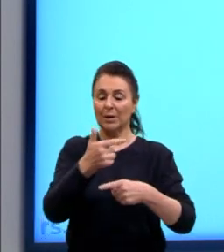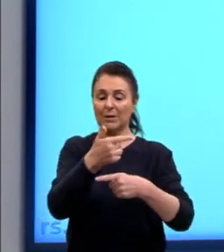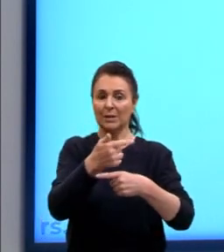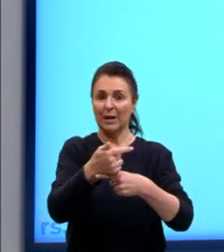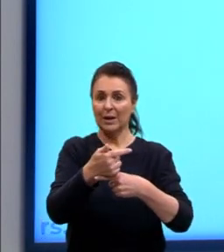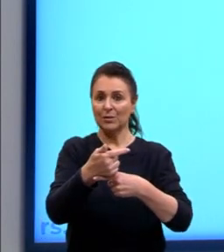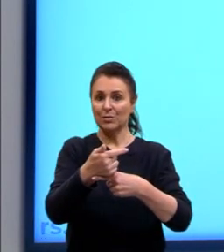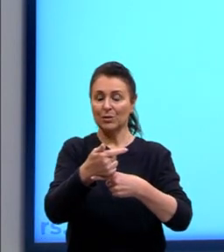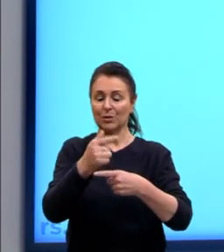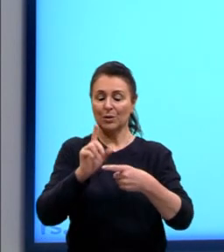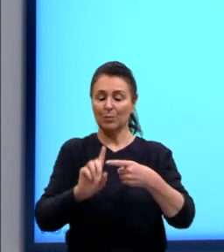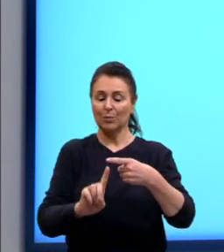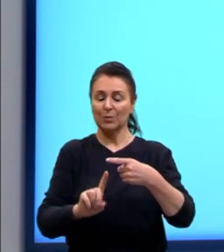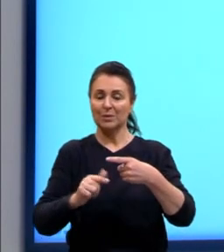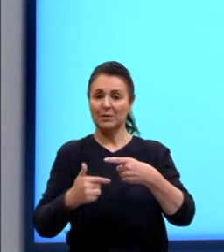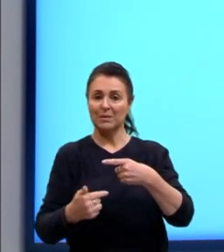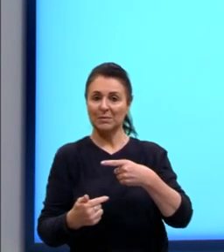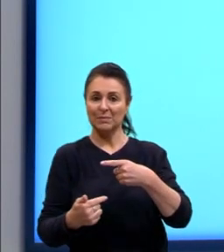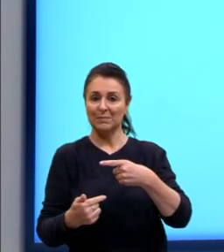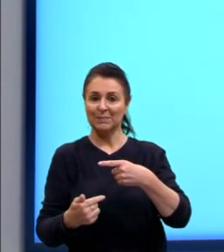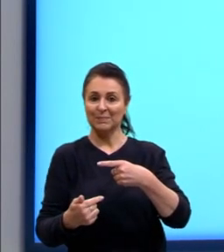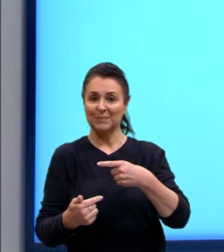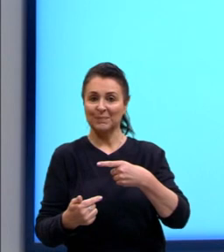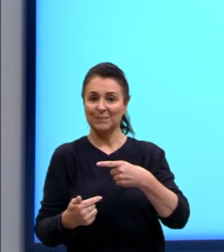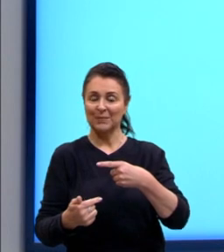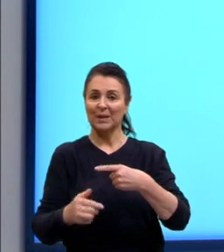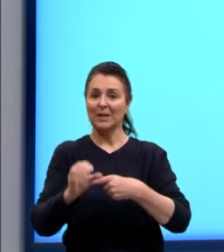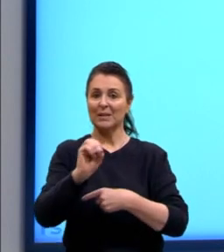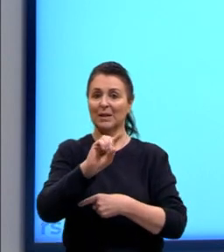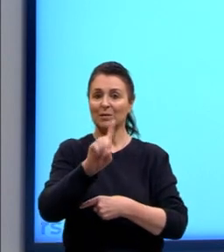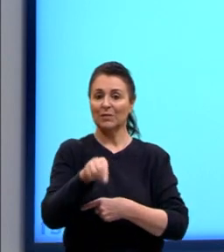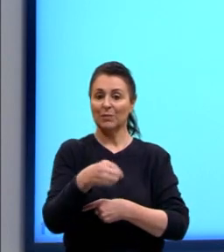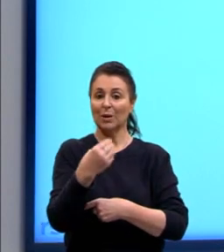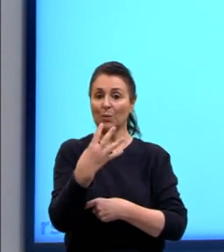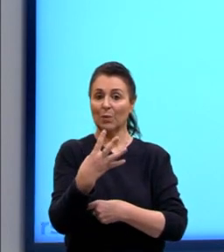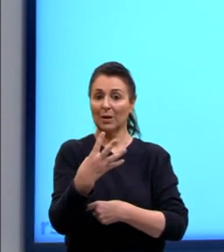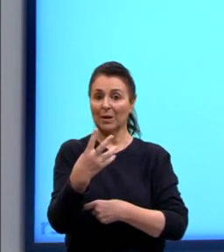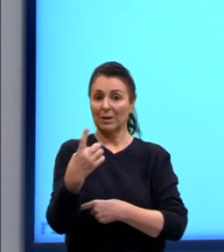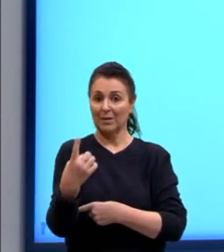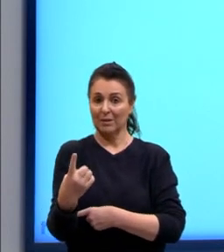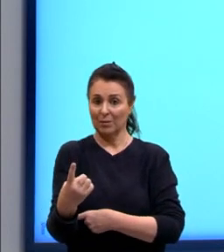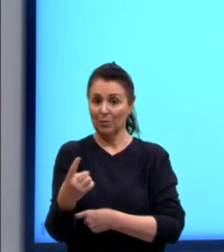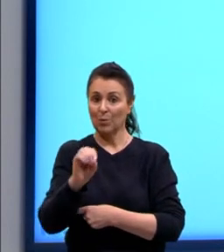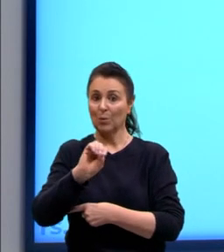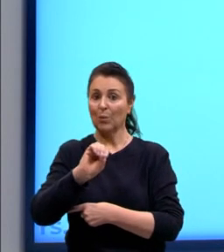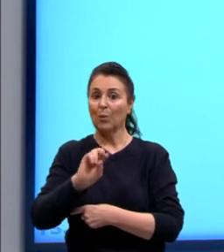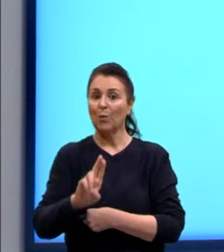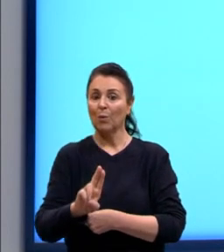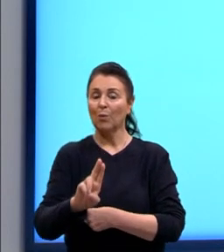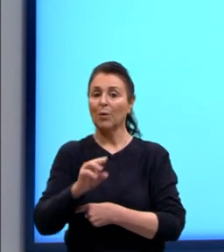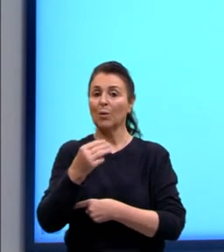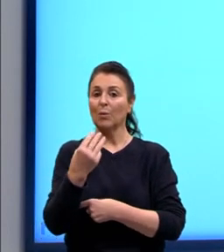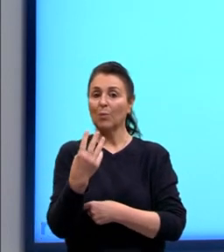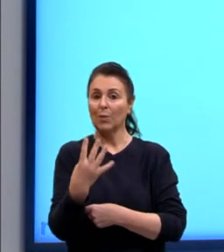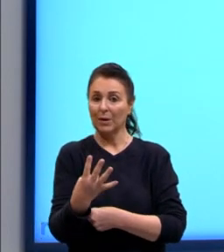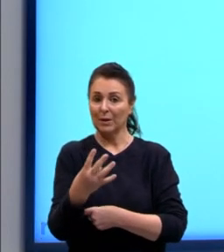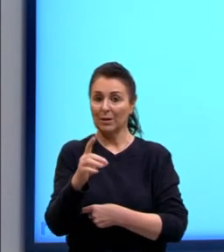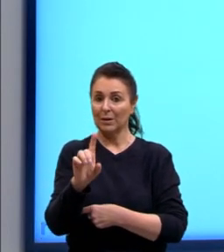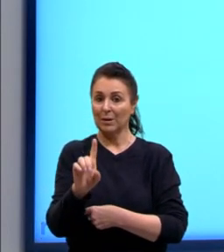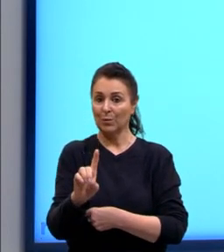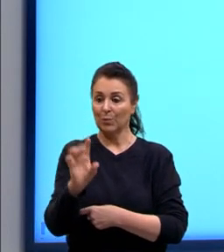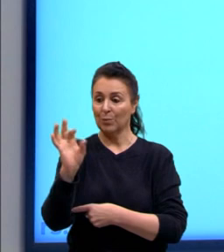dividido por 17. Então, 0,41 ou 41%.